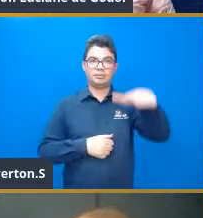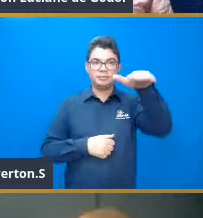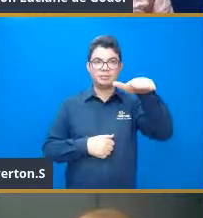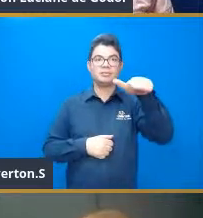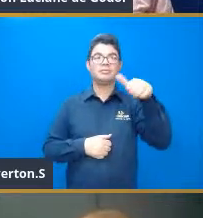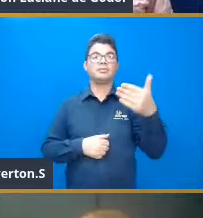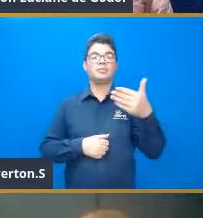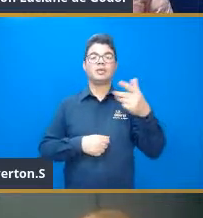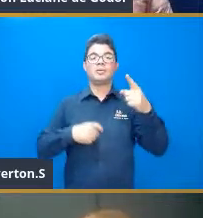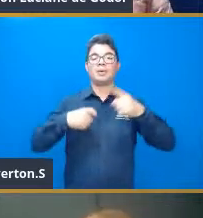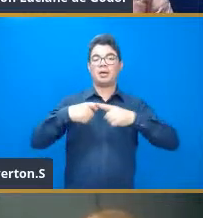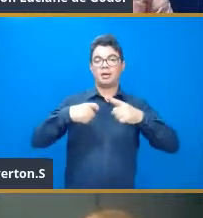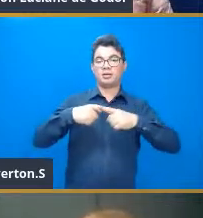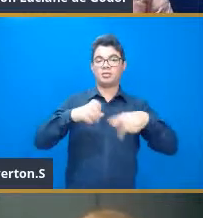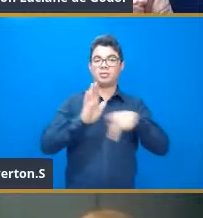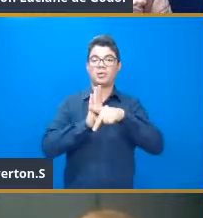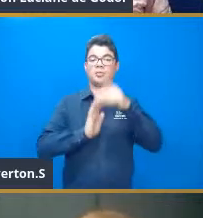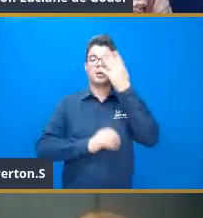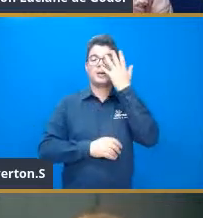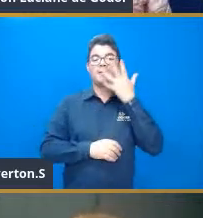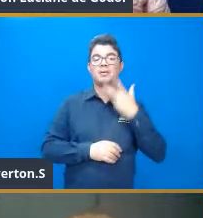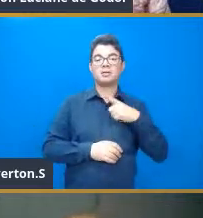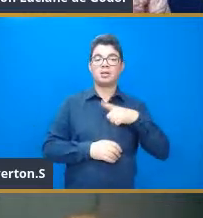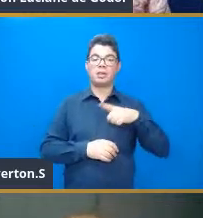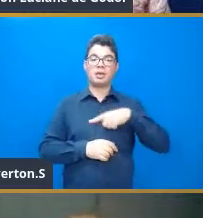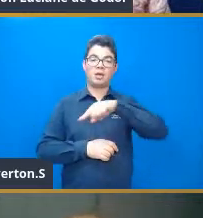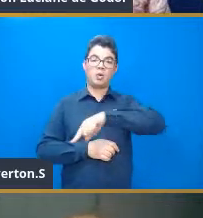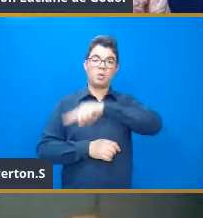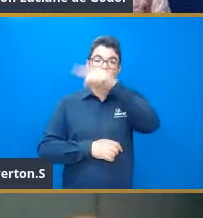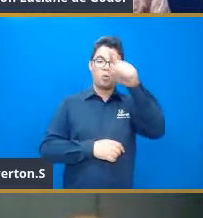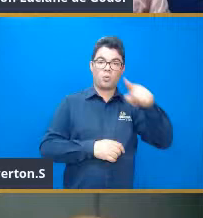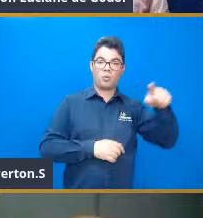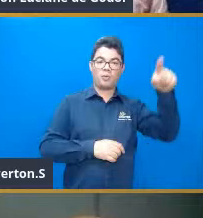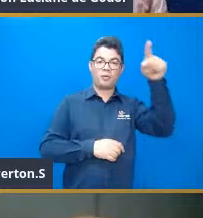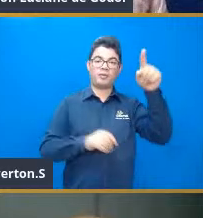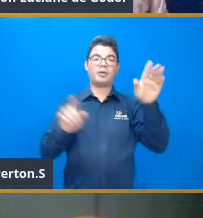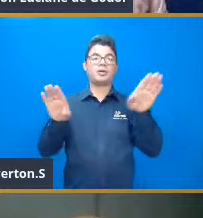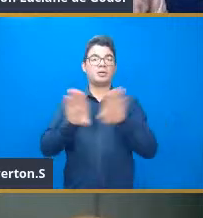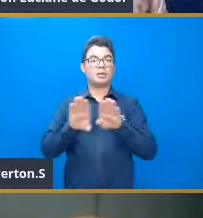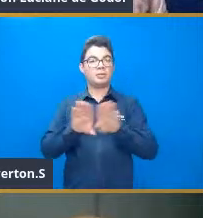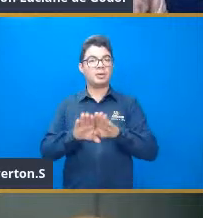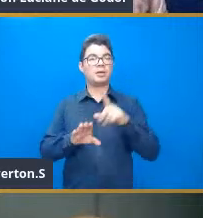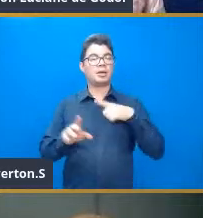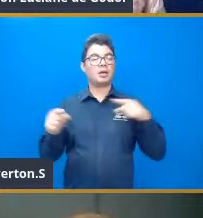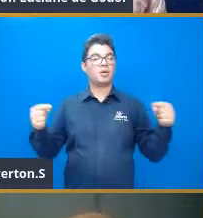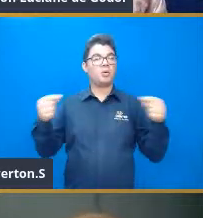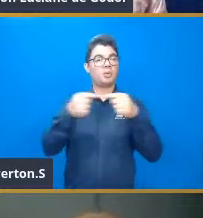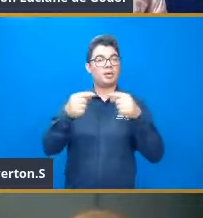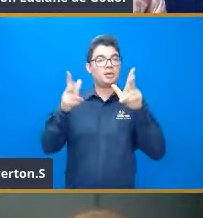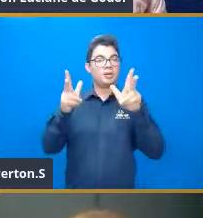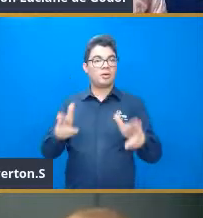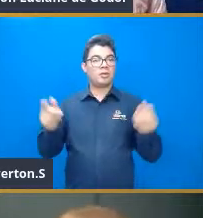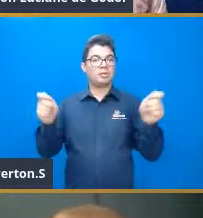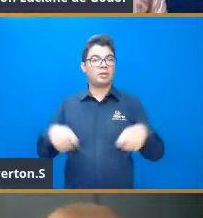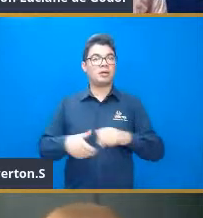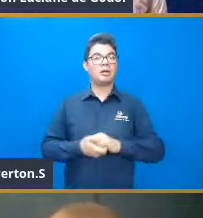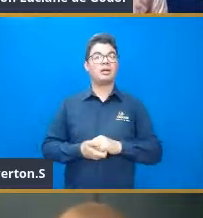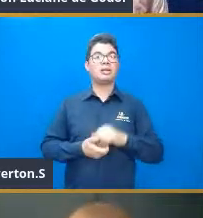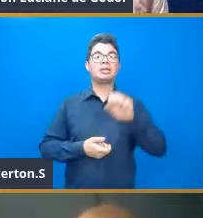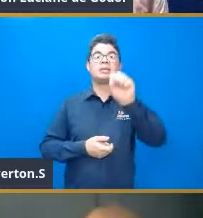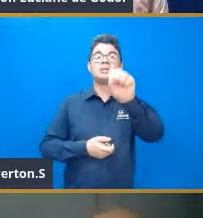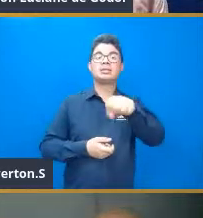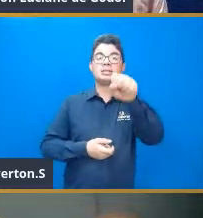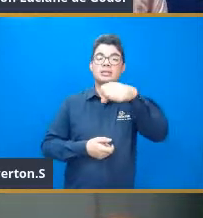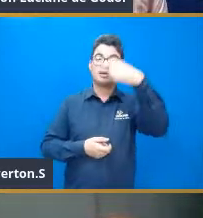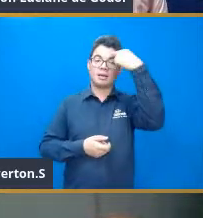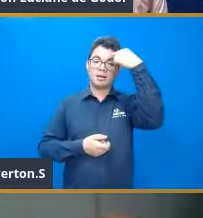pediatra. Então, tem uma curva. É também o mesmo princípio? A mesma ideia, o mesmo princípio,